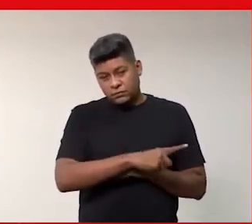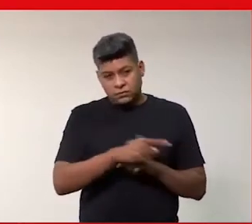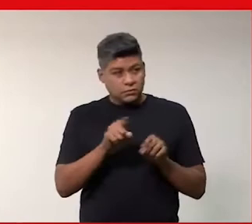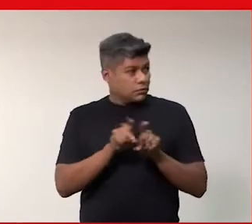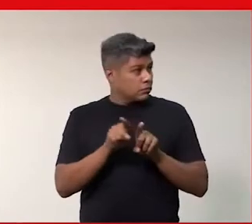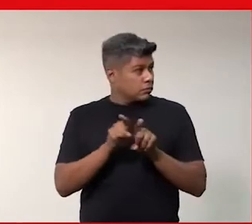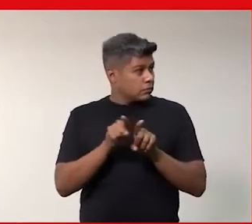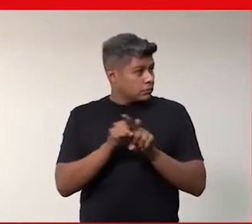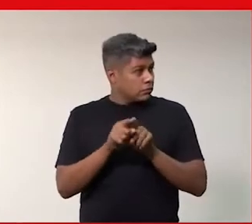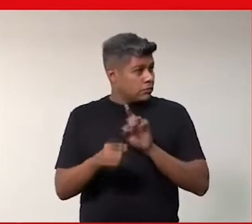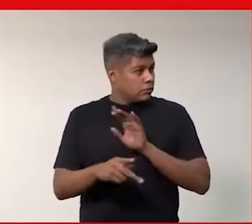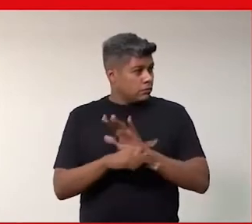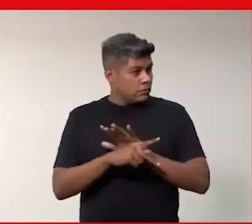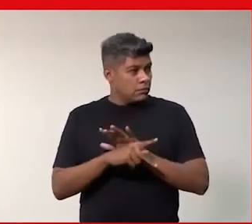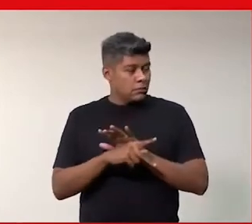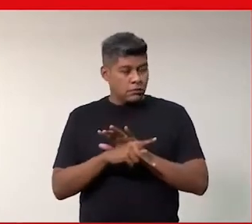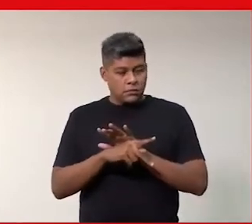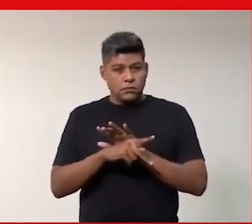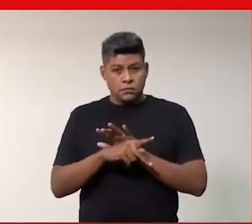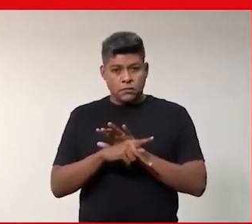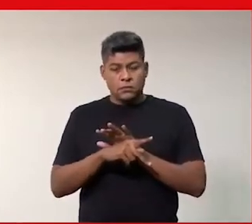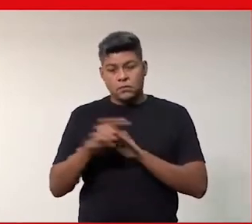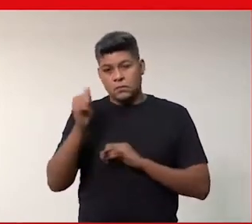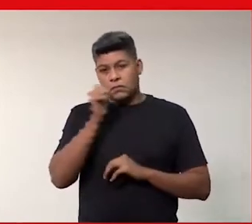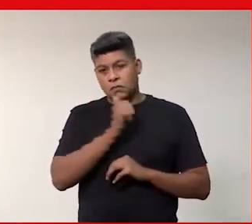no quesito mulheres.